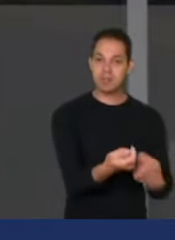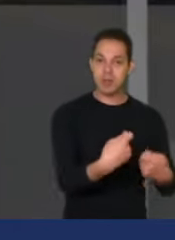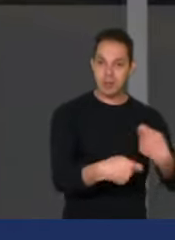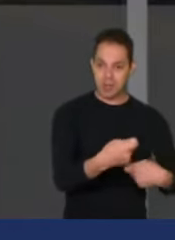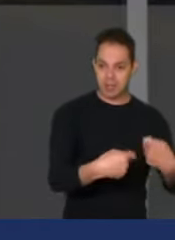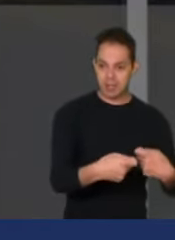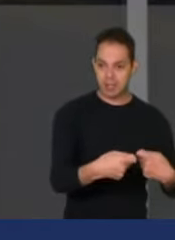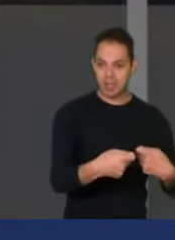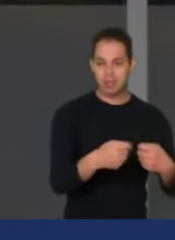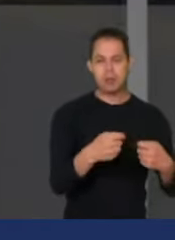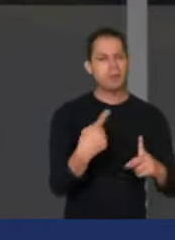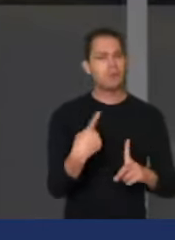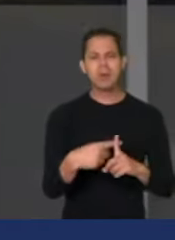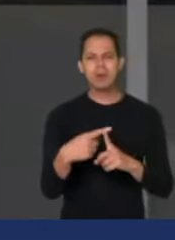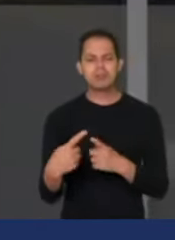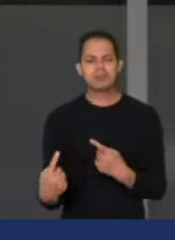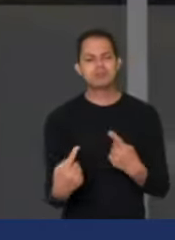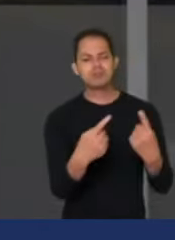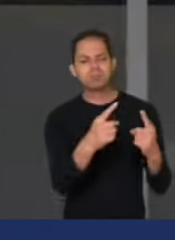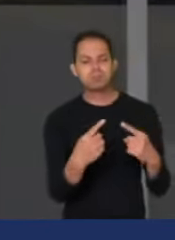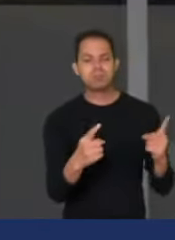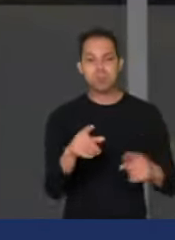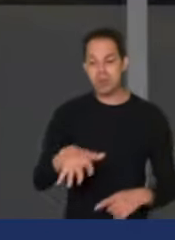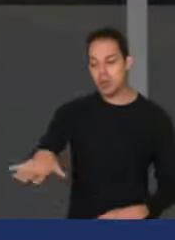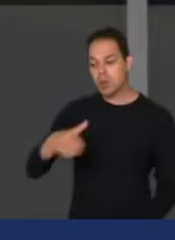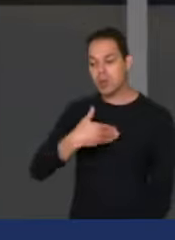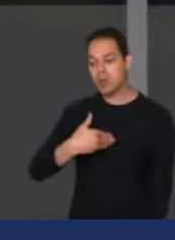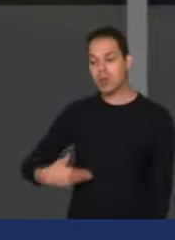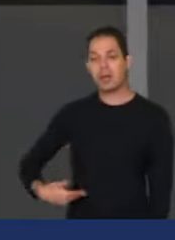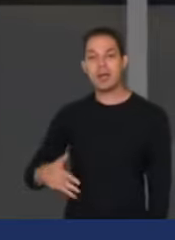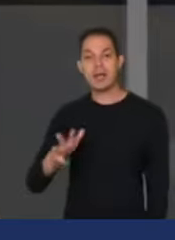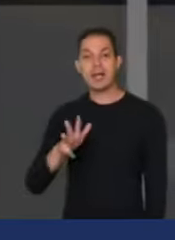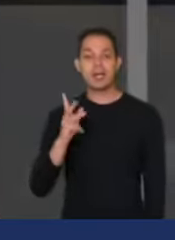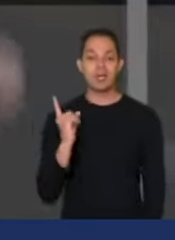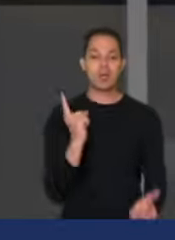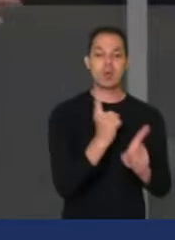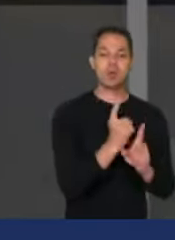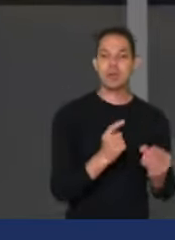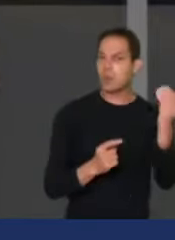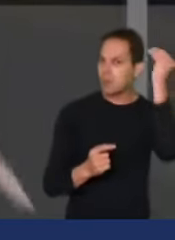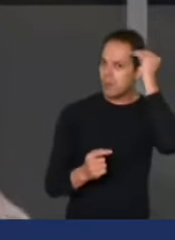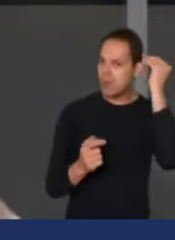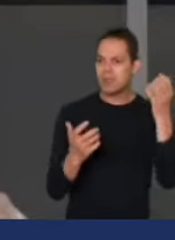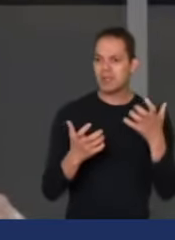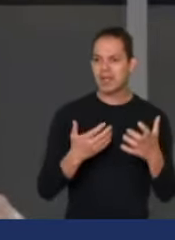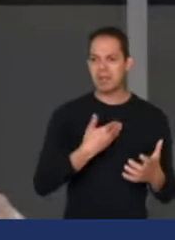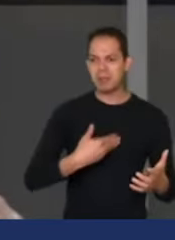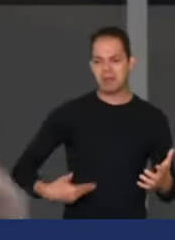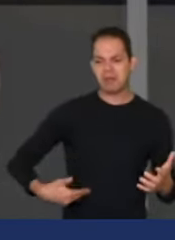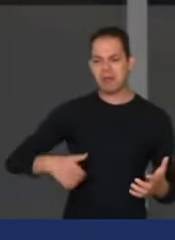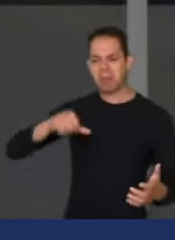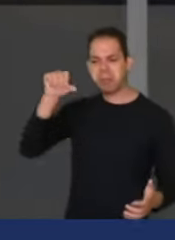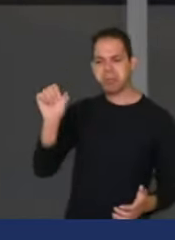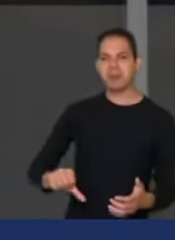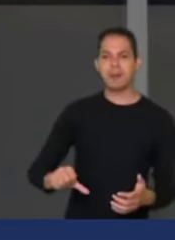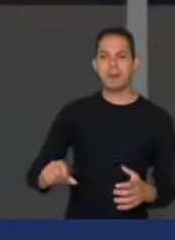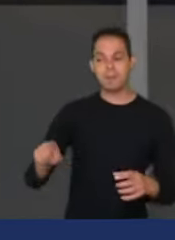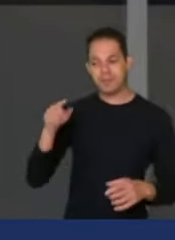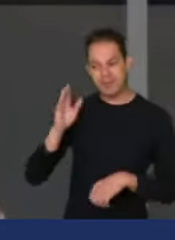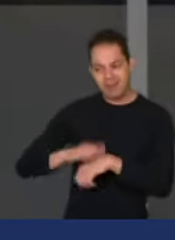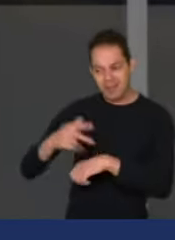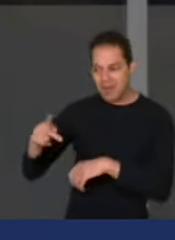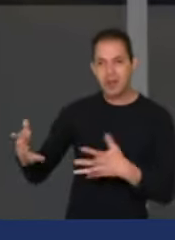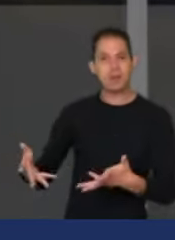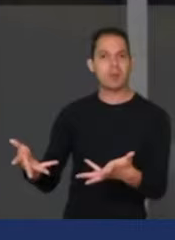isso por quê? Porque quer encontrar um culpado por todo o desgoverno que ele vem promovendo. A